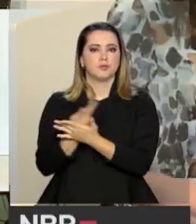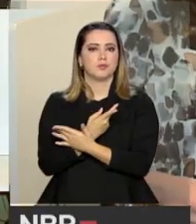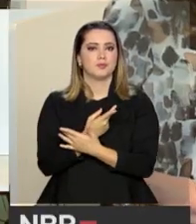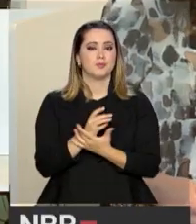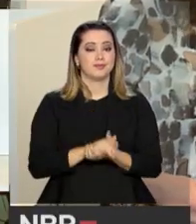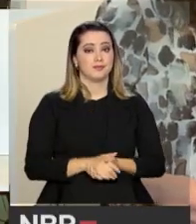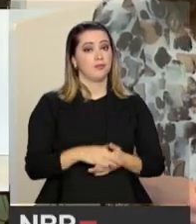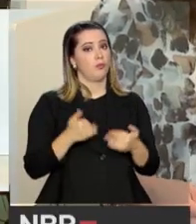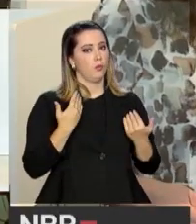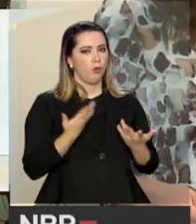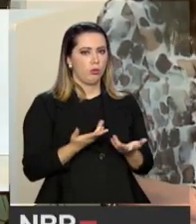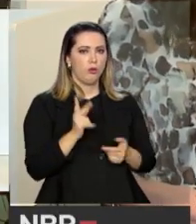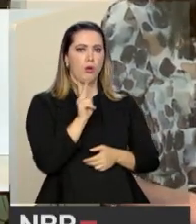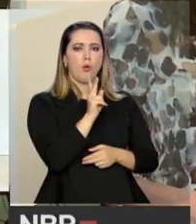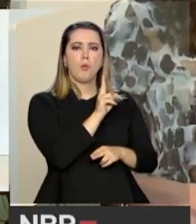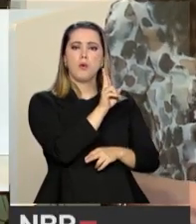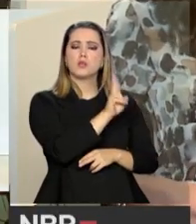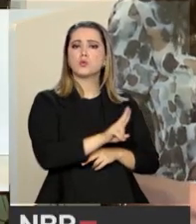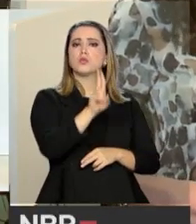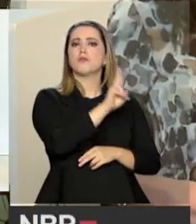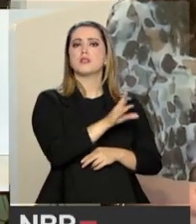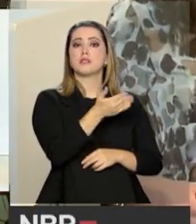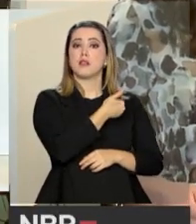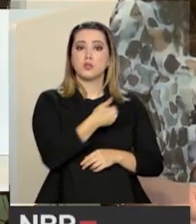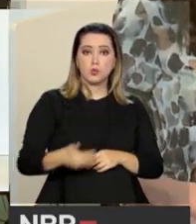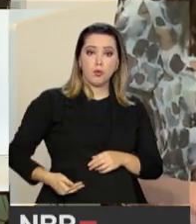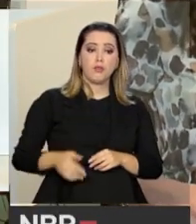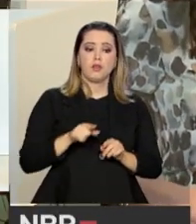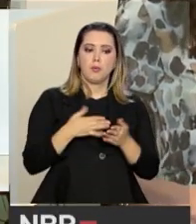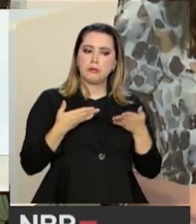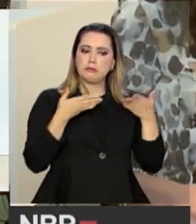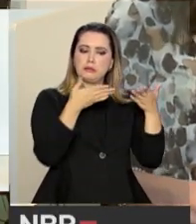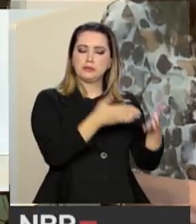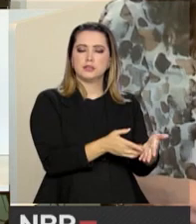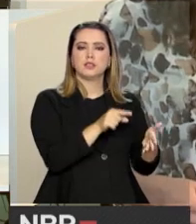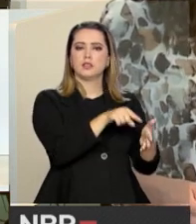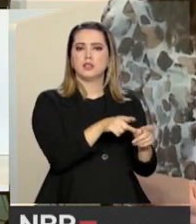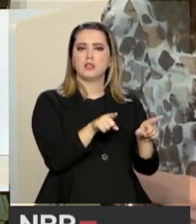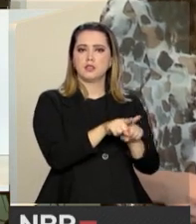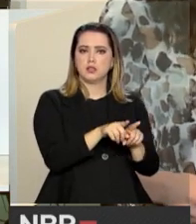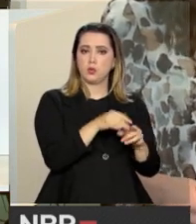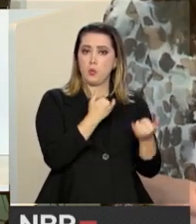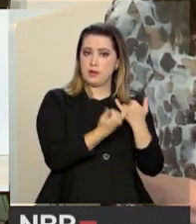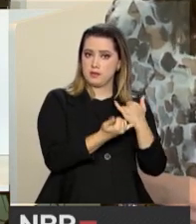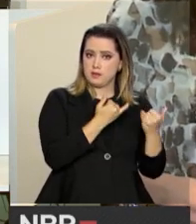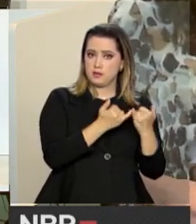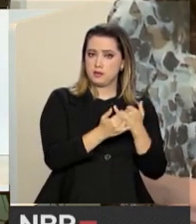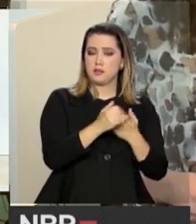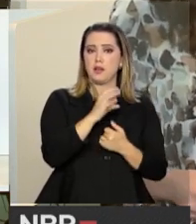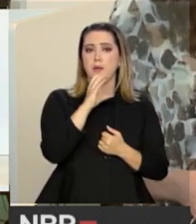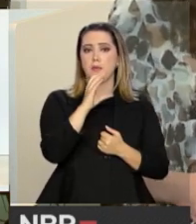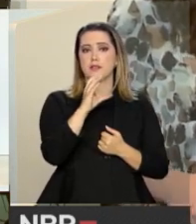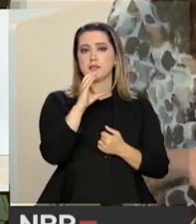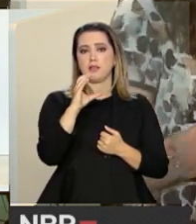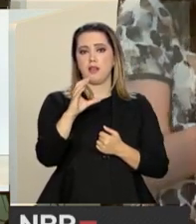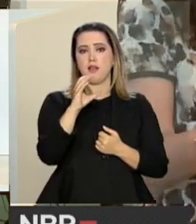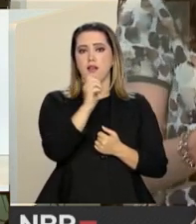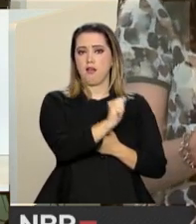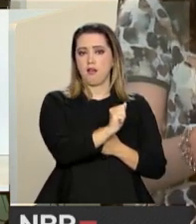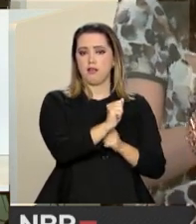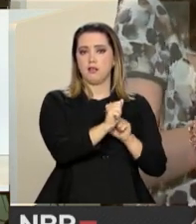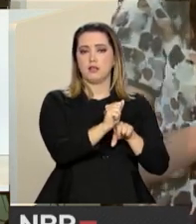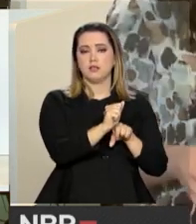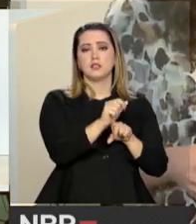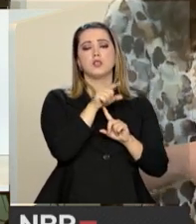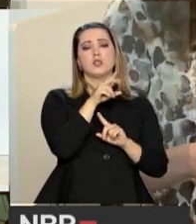E, professor, as universidades públicas também estão entrando nesse circuito, né? Um exemplo é o CEAD, o Centro de Educação à Distância que